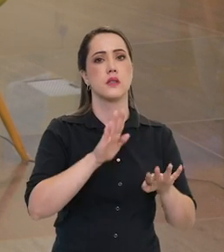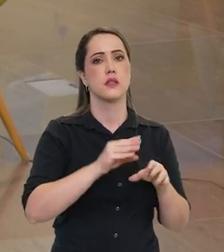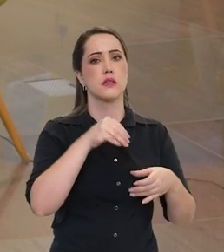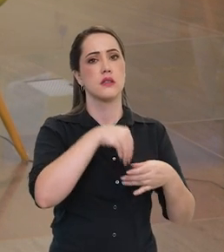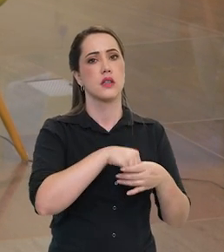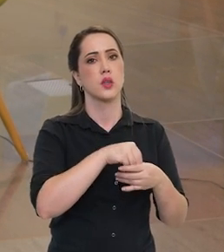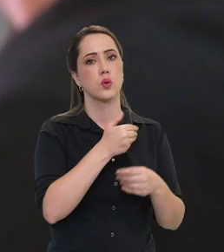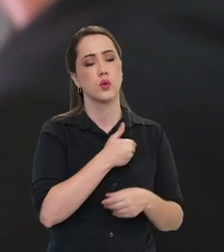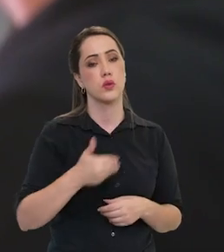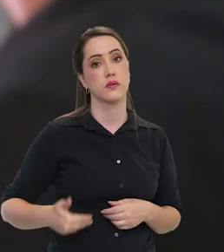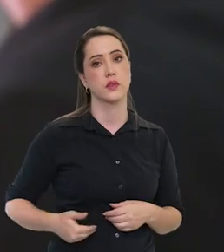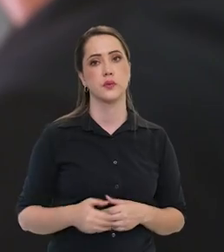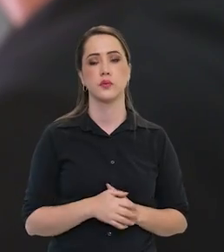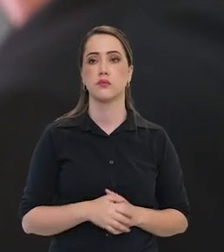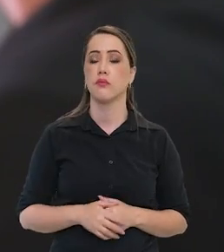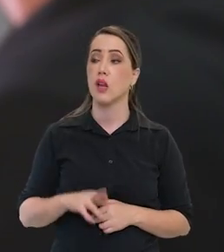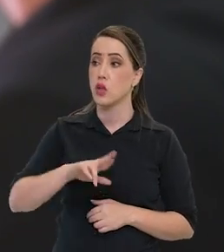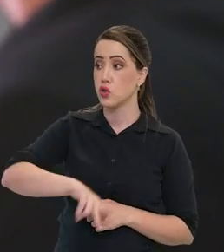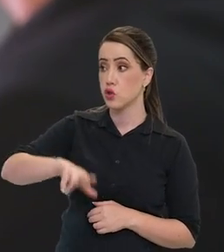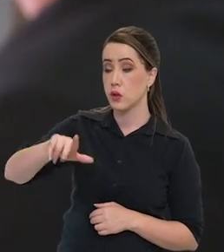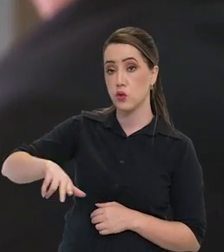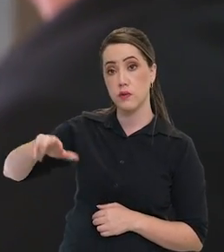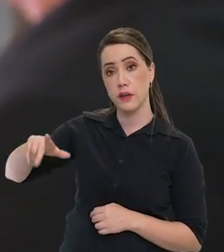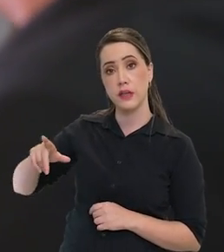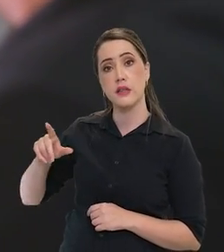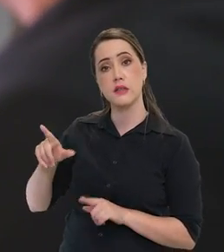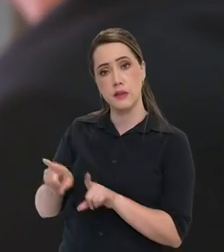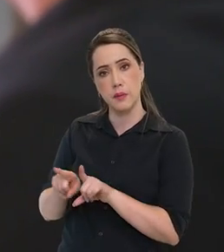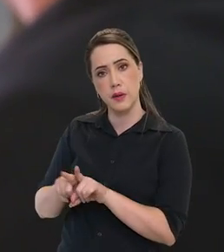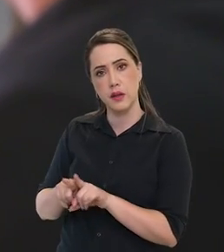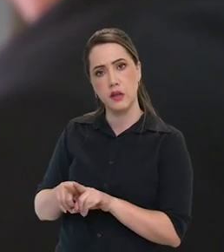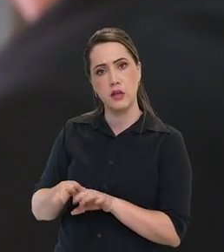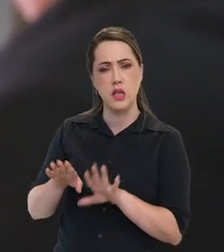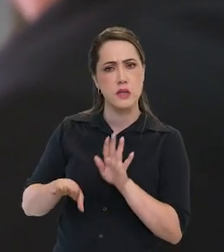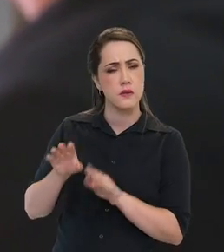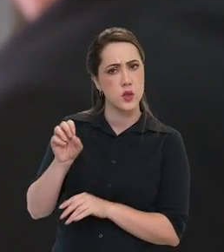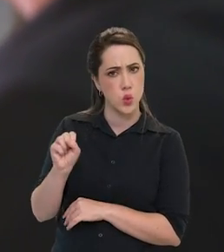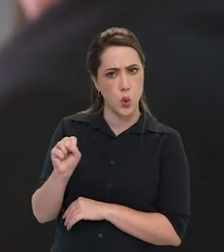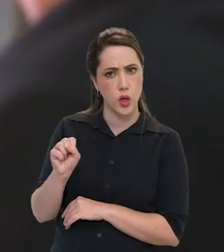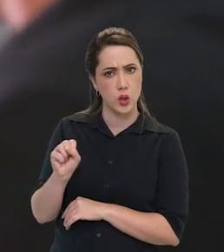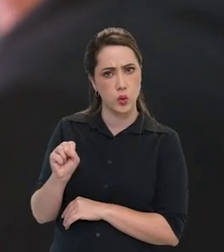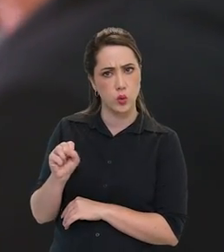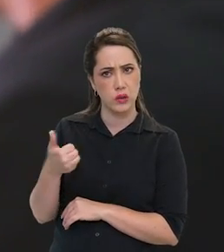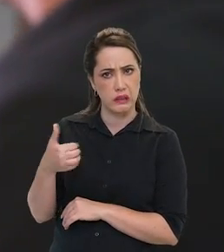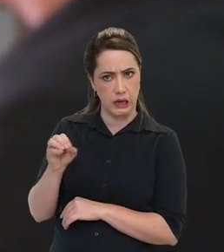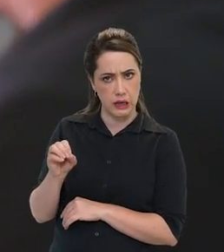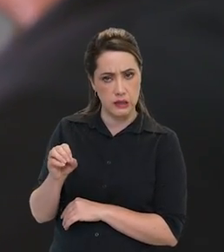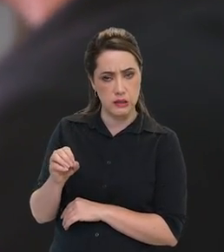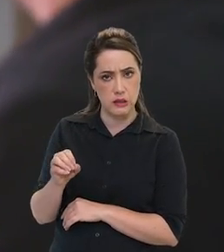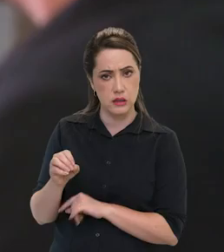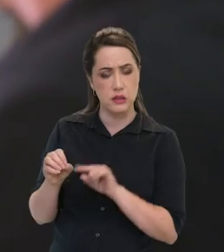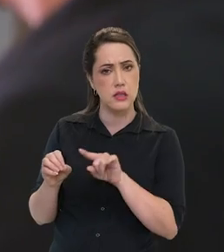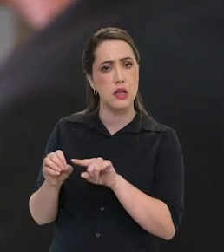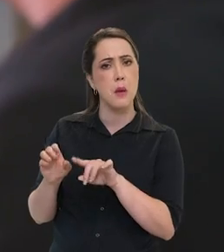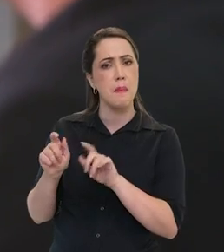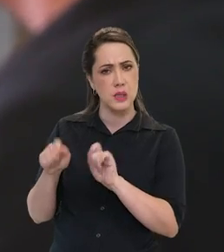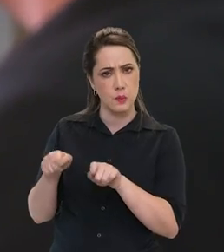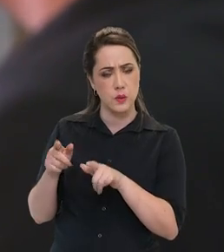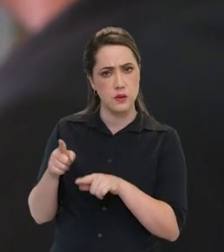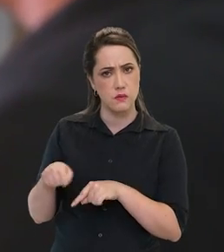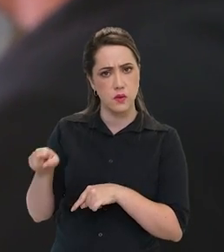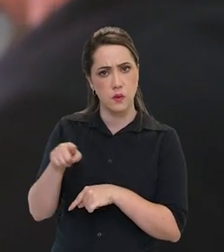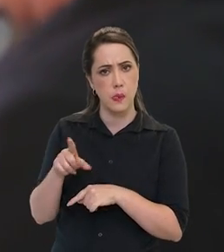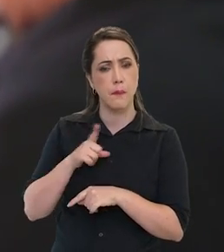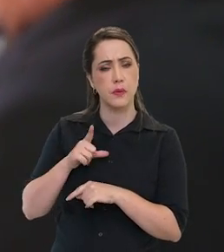governo, obviamente. Para isso, a gente tem universidades também, se não me engano são oito, não chegam a dez. Não chegam a dez, mas está Mas são